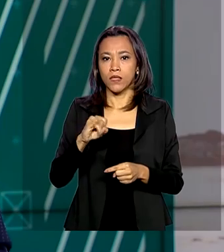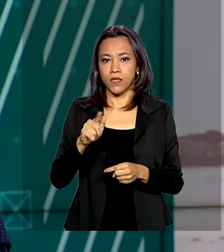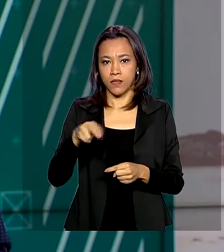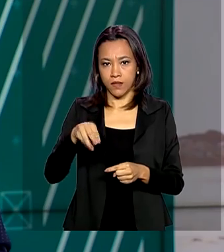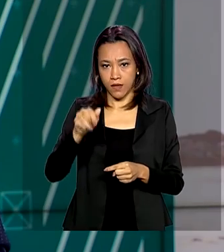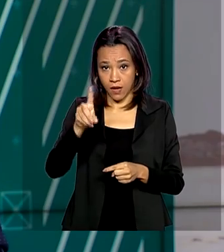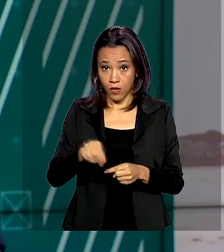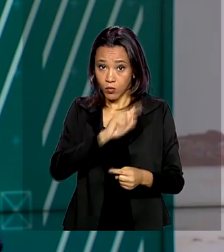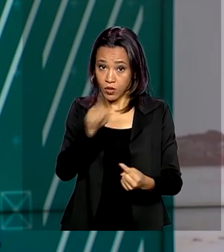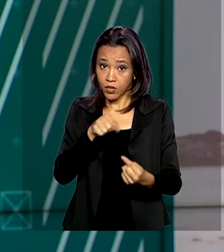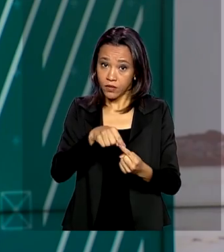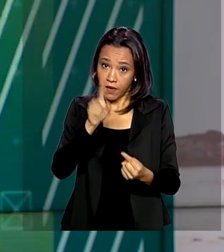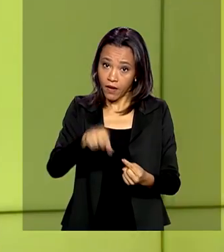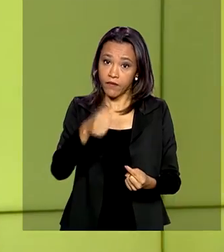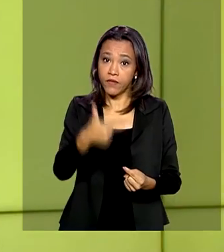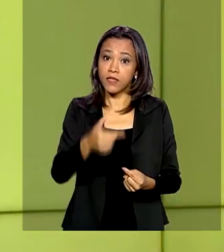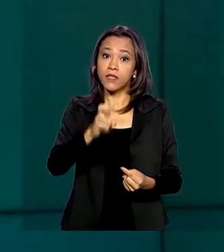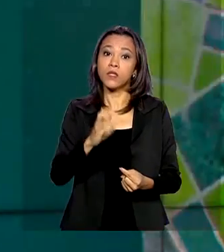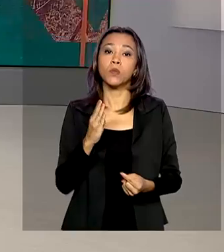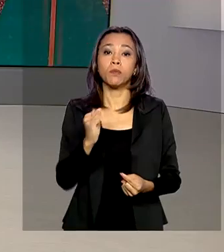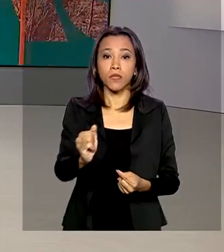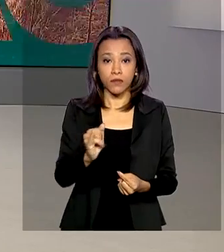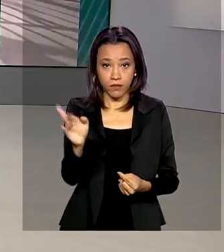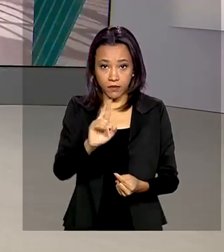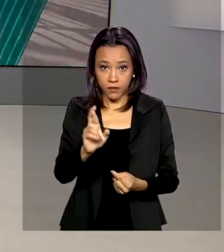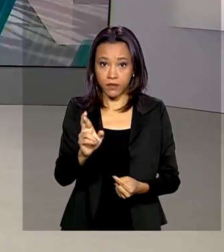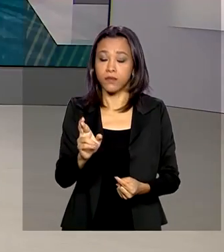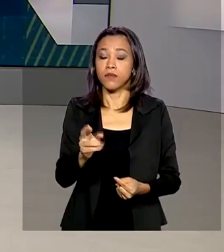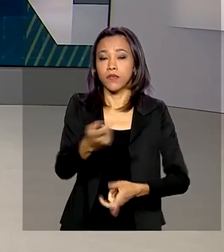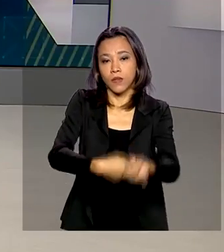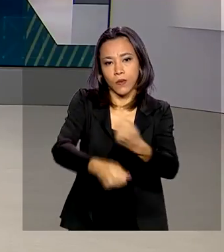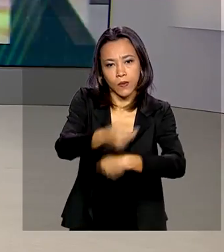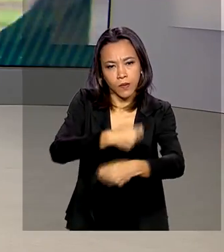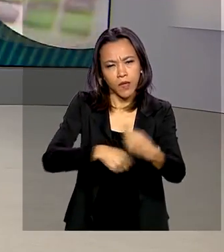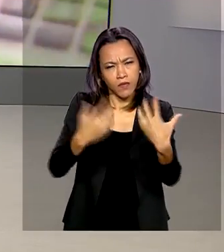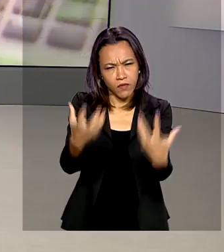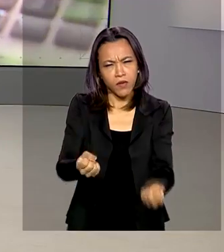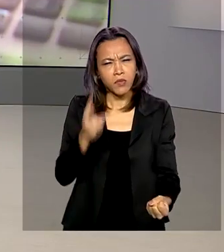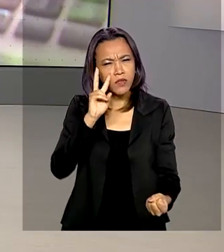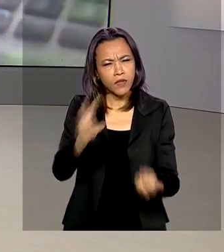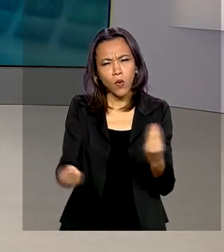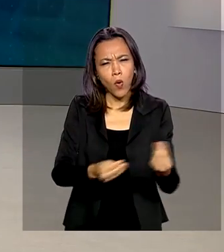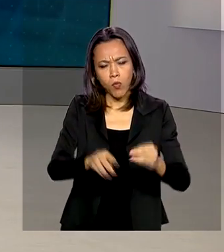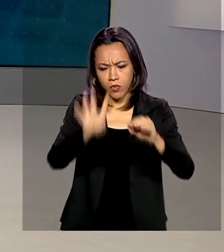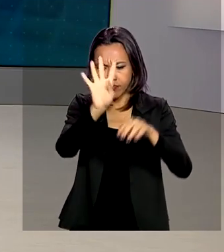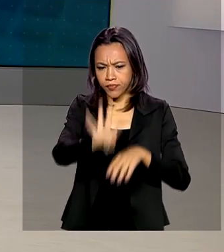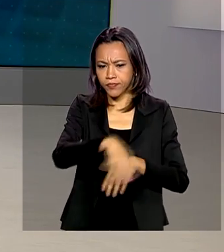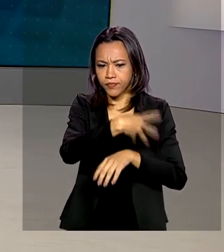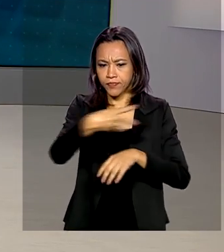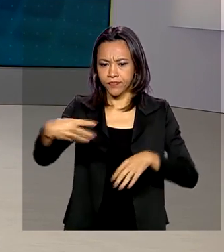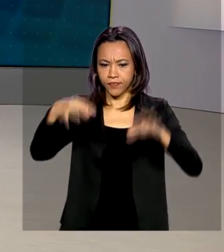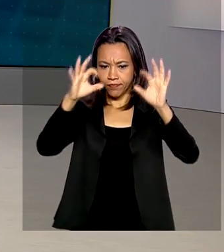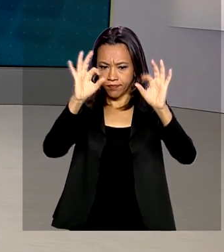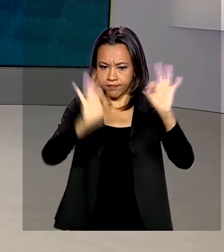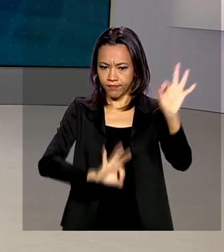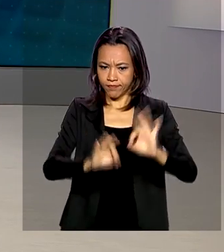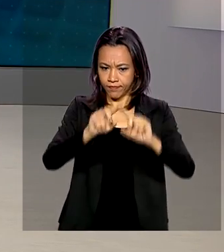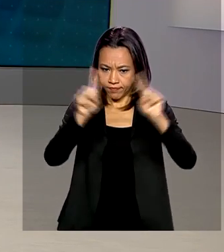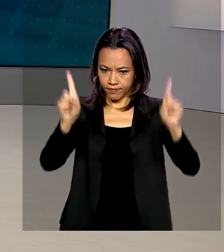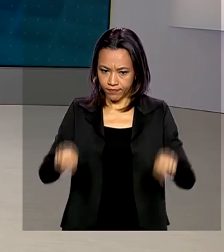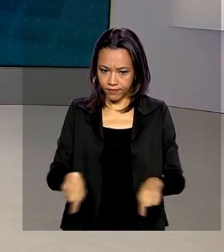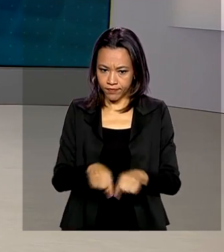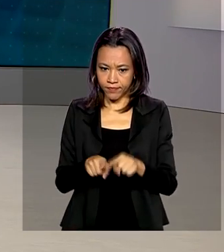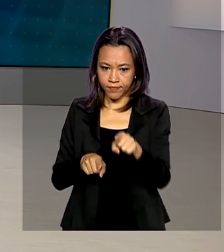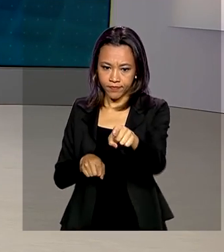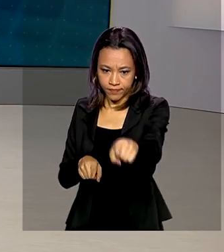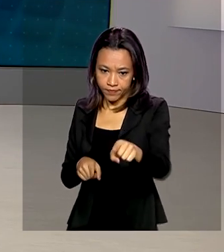bilhões de reais na economia. Vamos ver aqui no telão como ficam esses números. Olha, a taxa de juros do